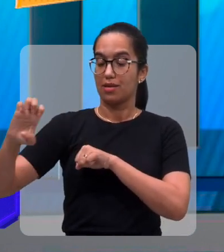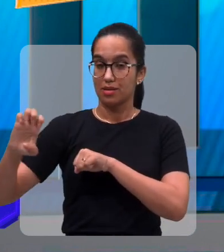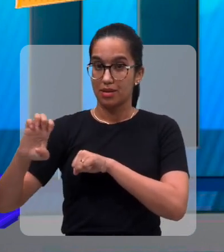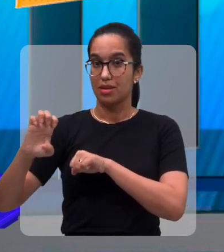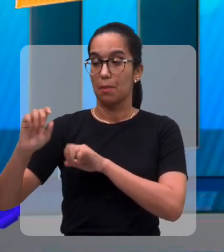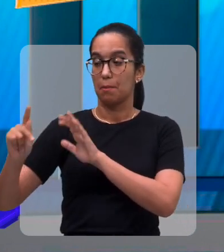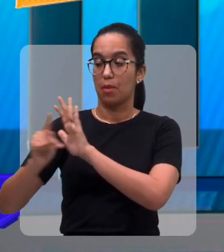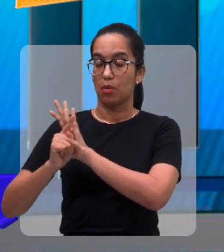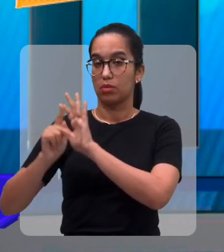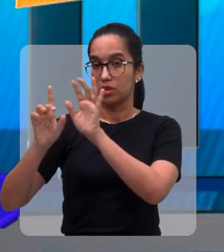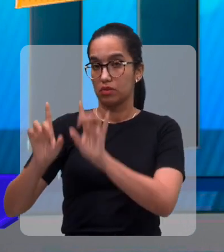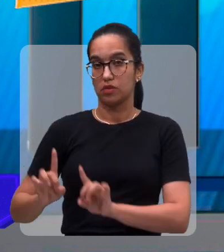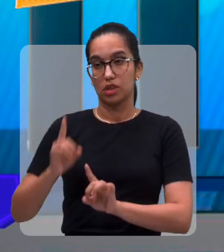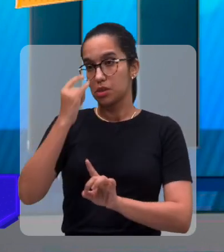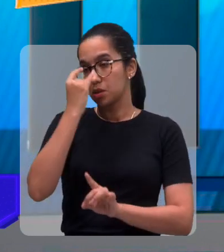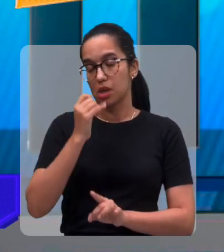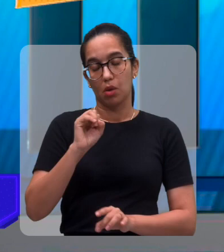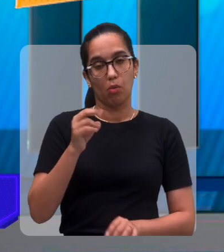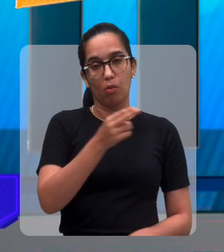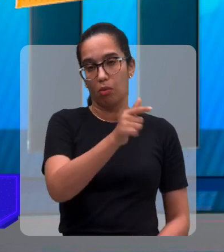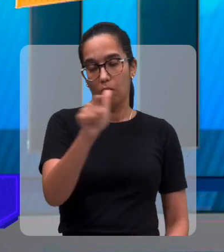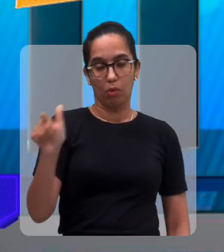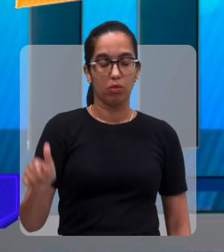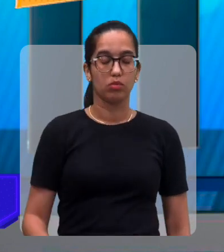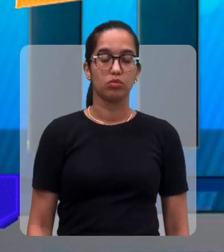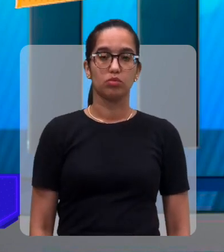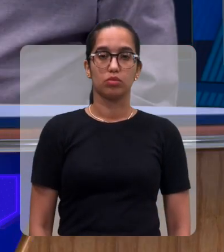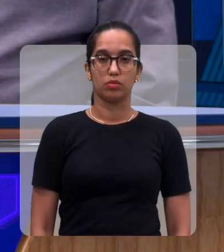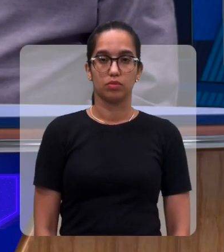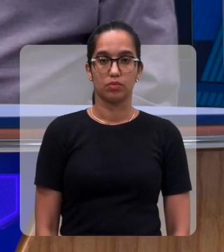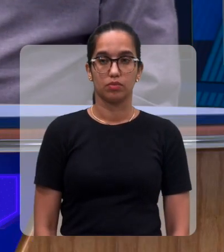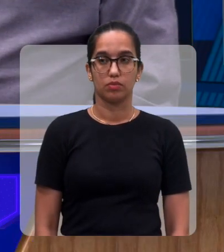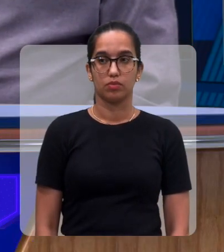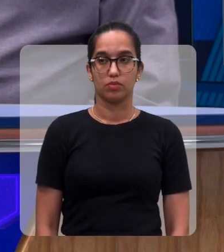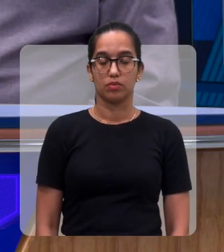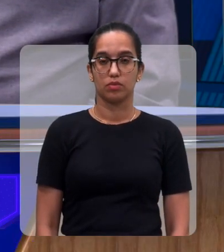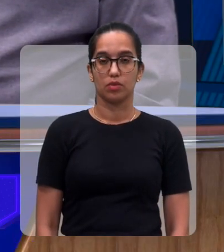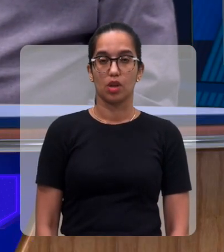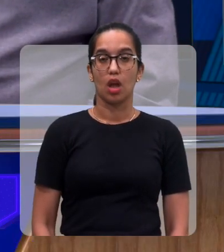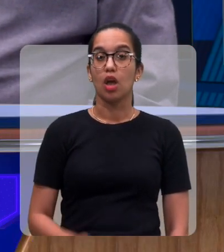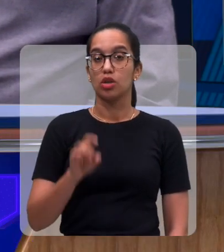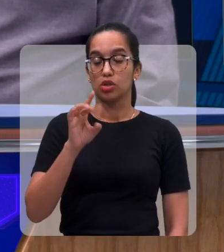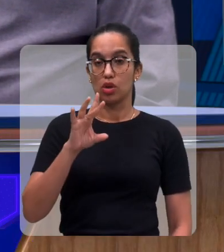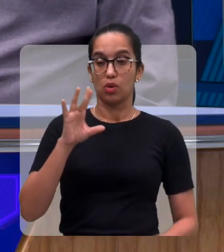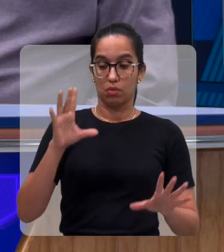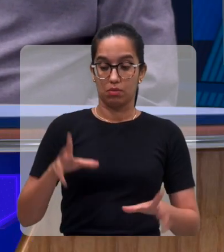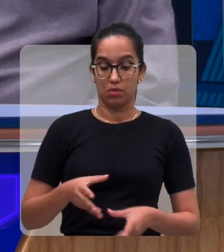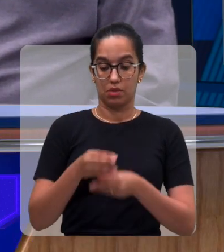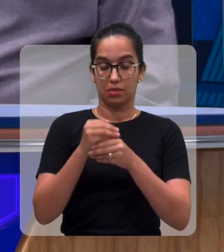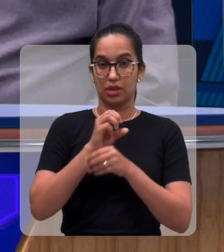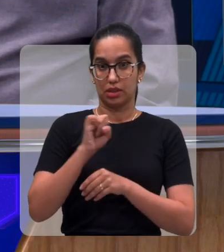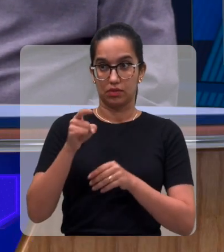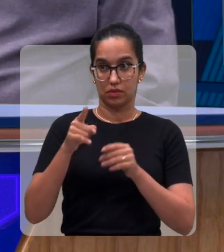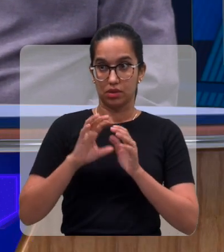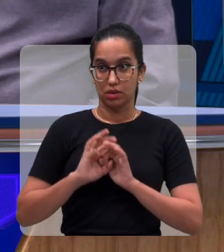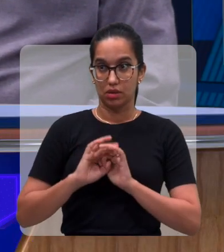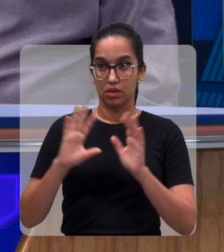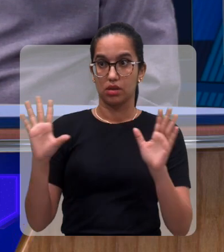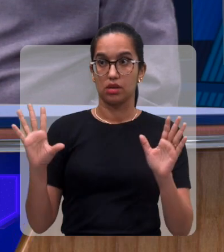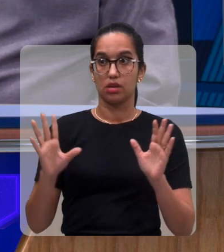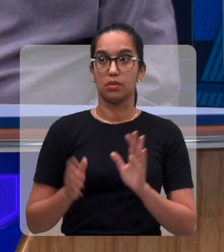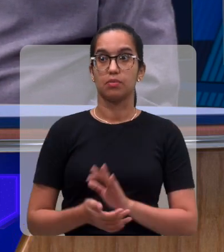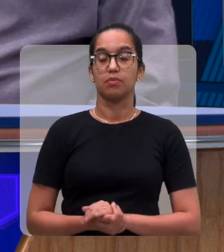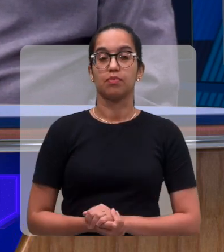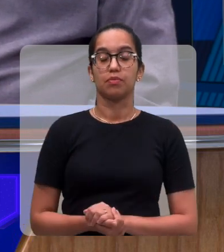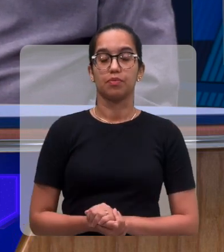Seja deficiência visual, seja qualquer uma das outras, né? Bom. E aí, Chico, eu quero só destacar para você agora, se você me permite, para nós estarmos aqui para os